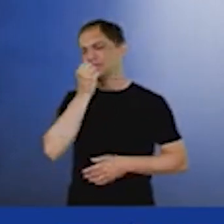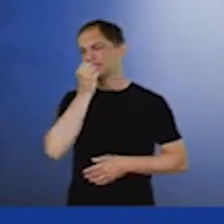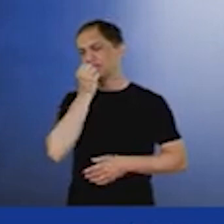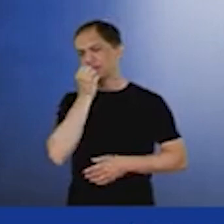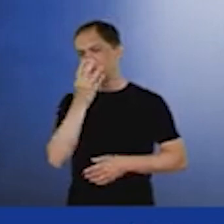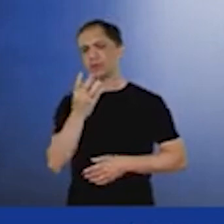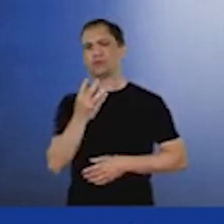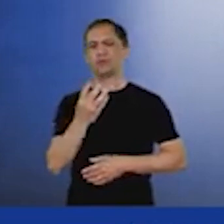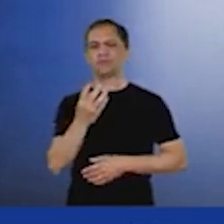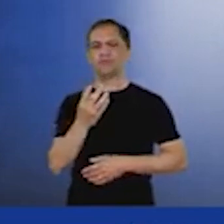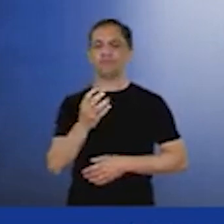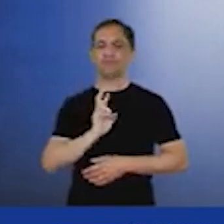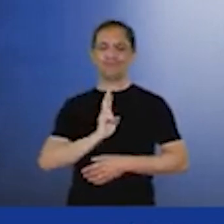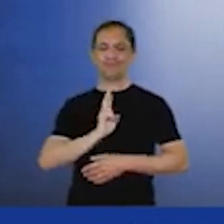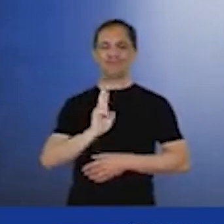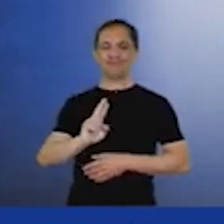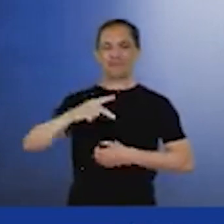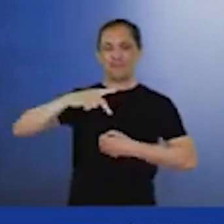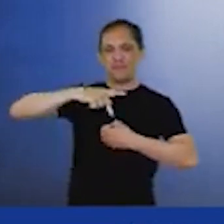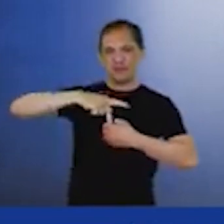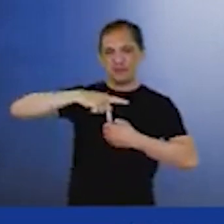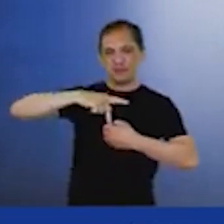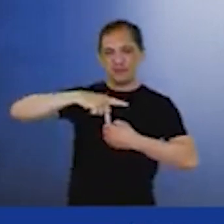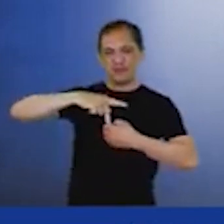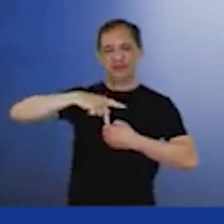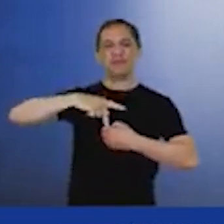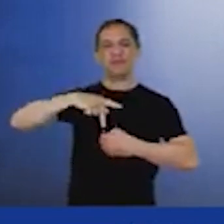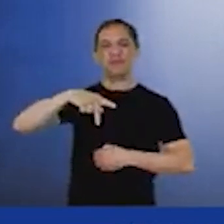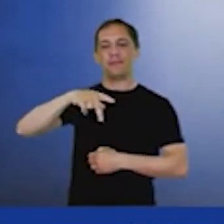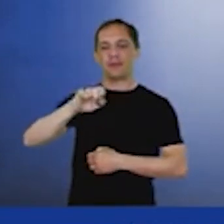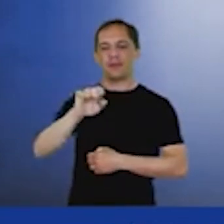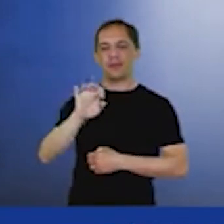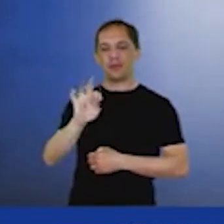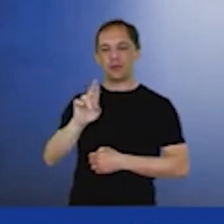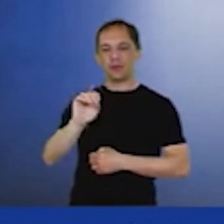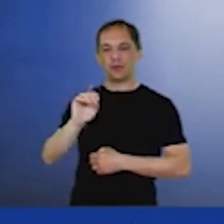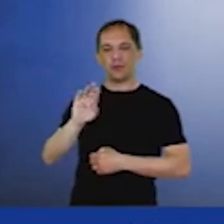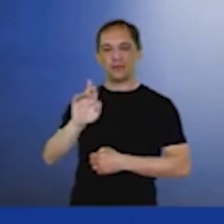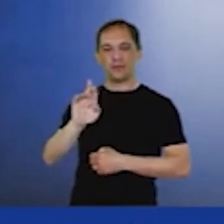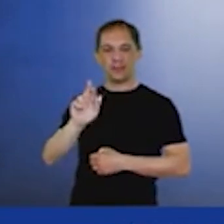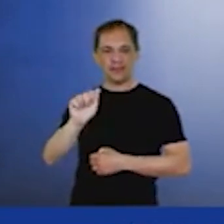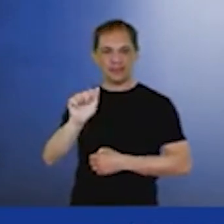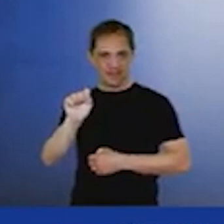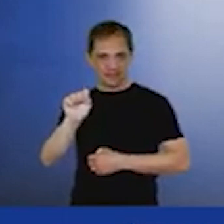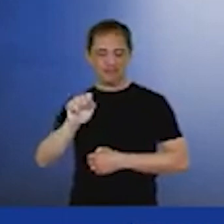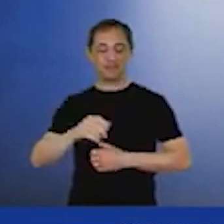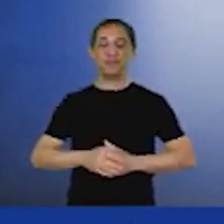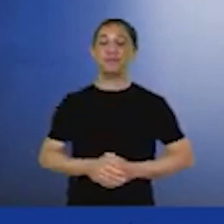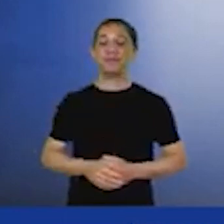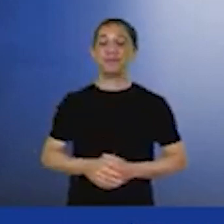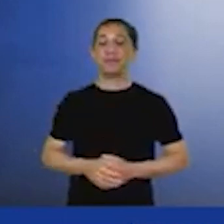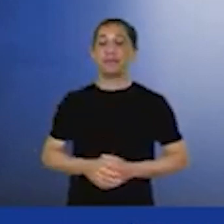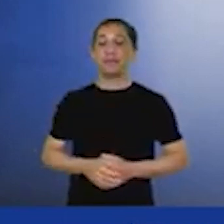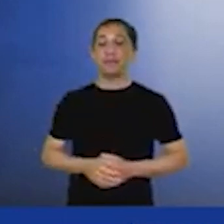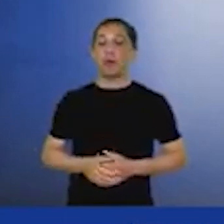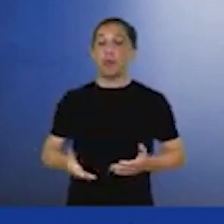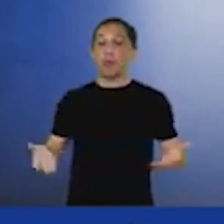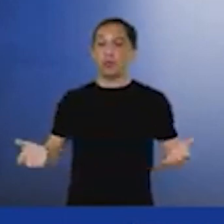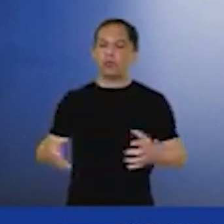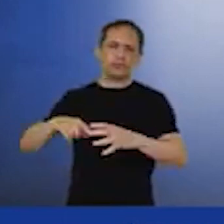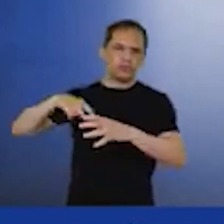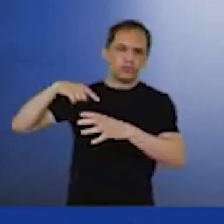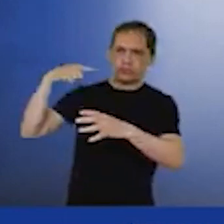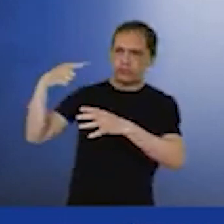em nome da Petrobras. Como a Roberta muito bem colocou, o mundo hoje existe uma demanda